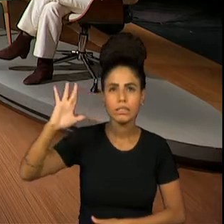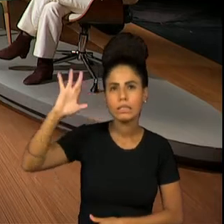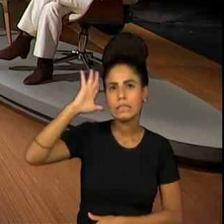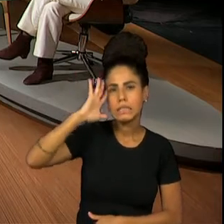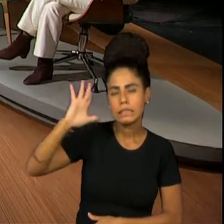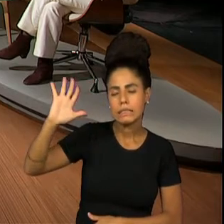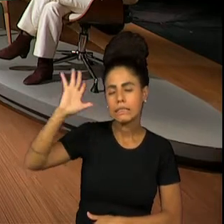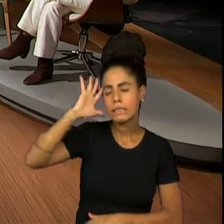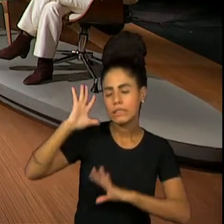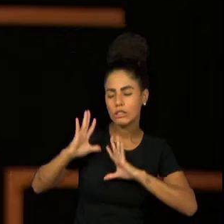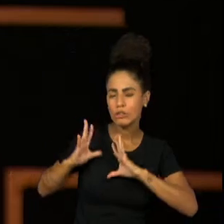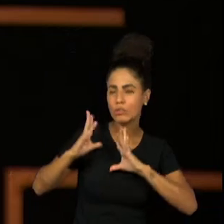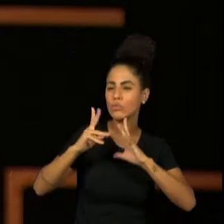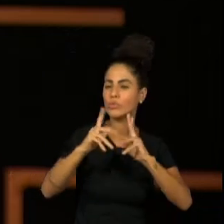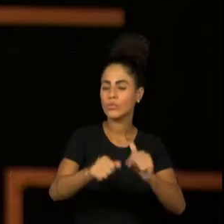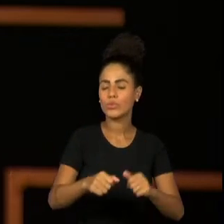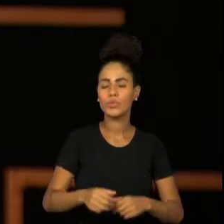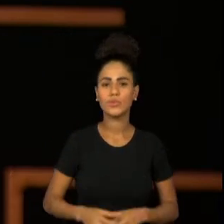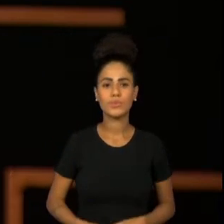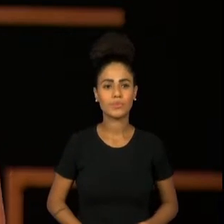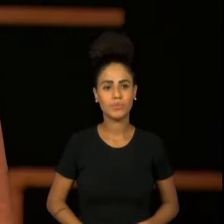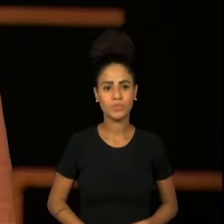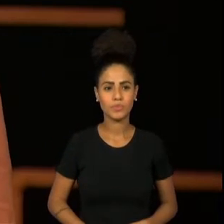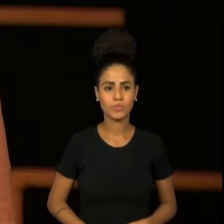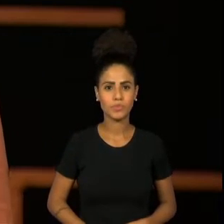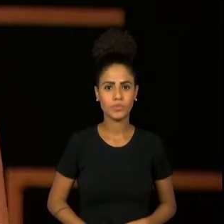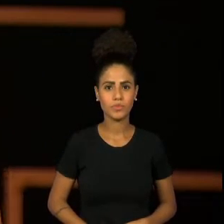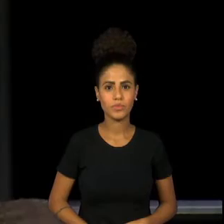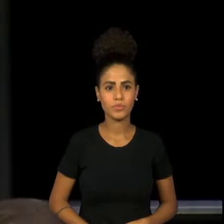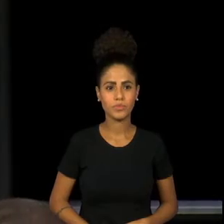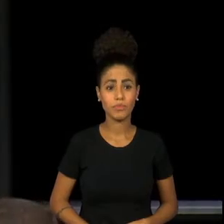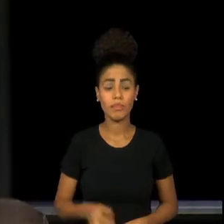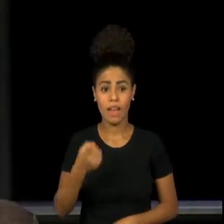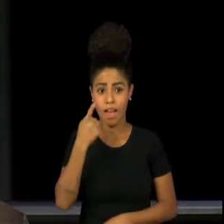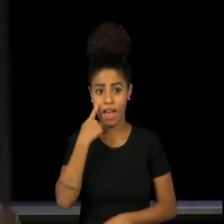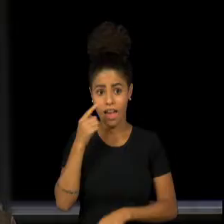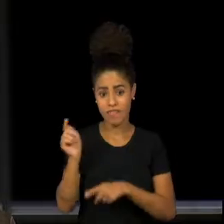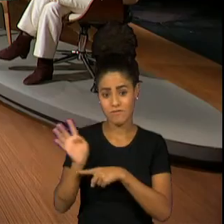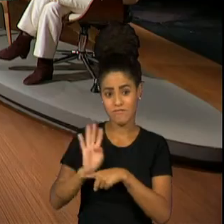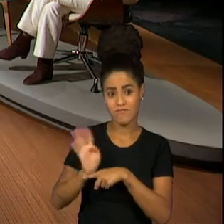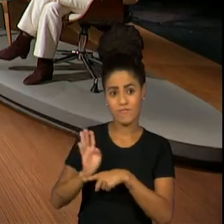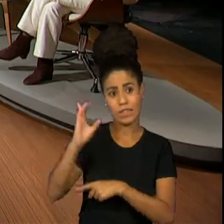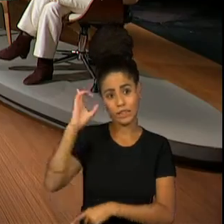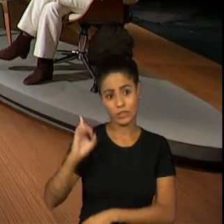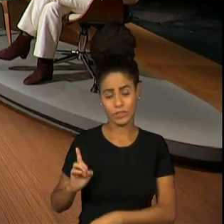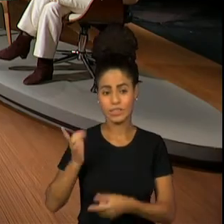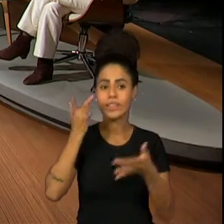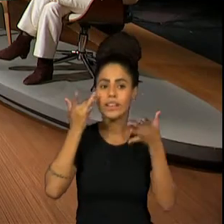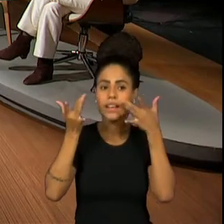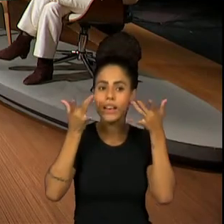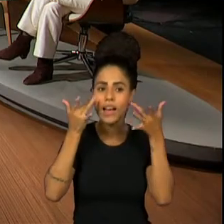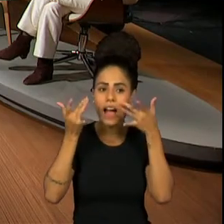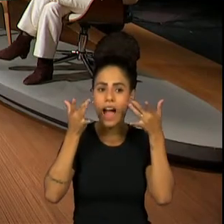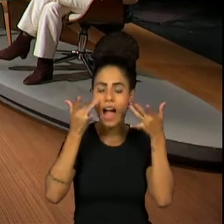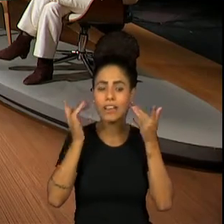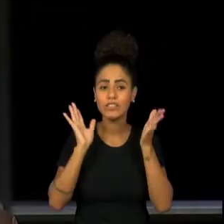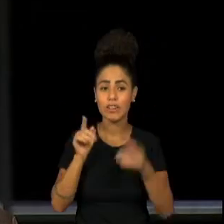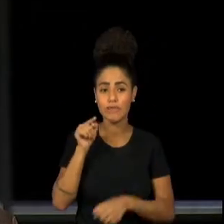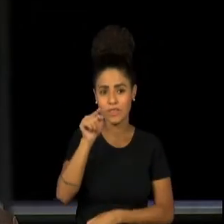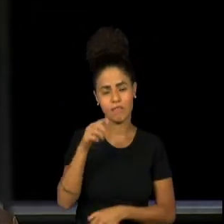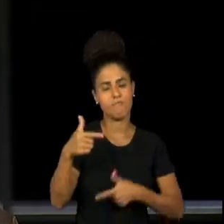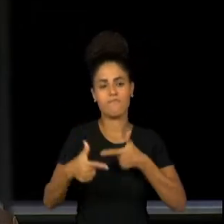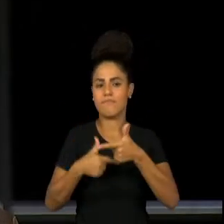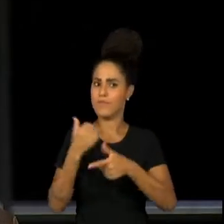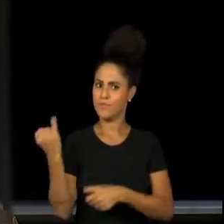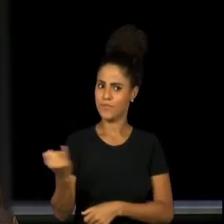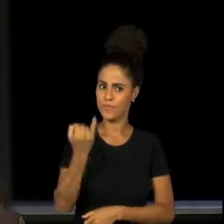os insights, etc. Nós temos agora um depoimento de um diretor teatral que dirigiu você. Um trabalho bem